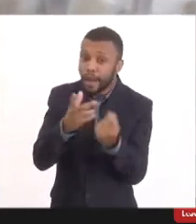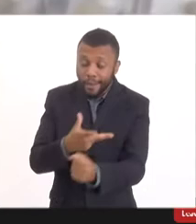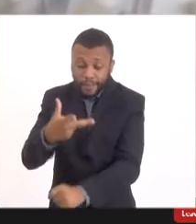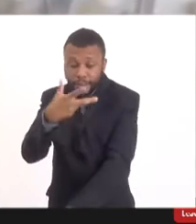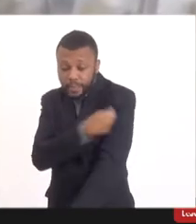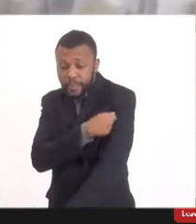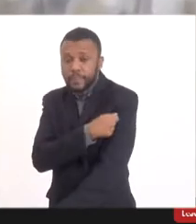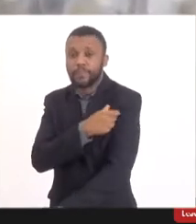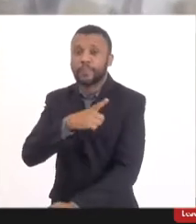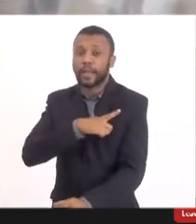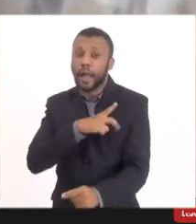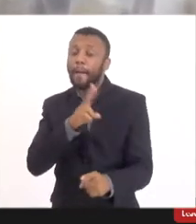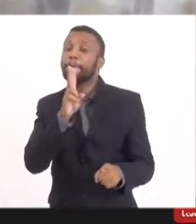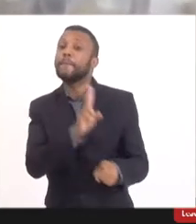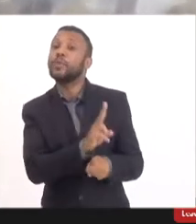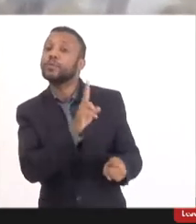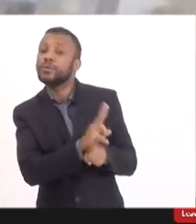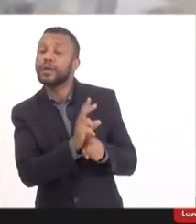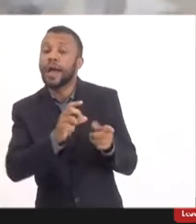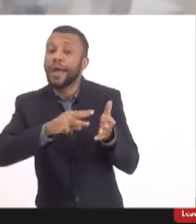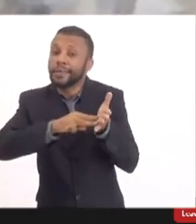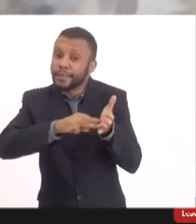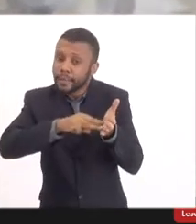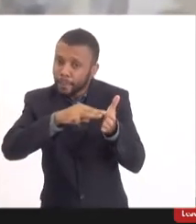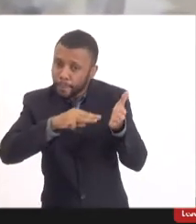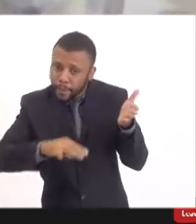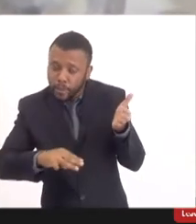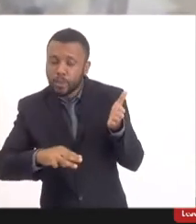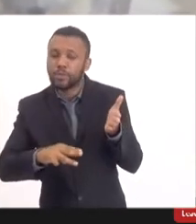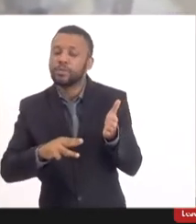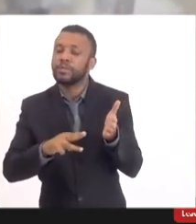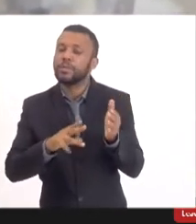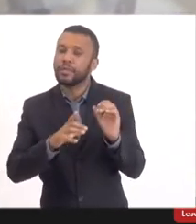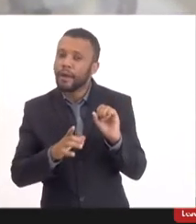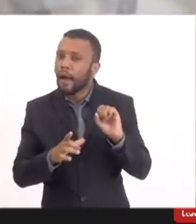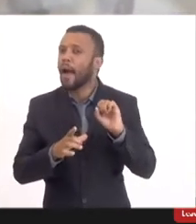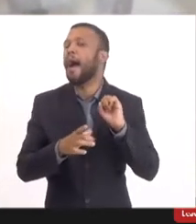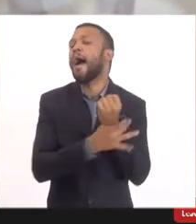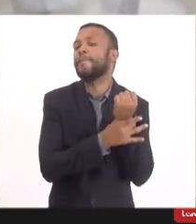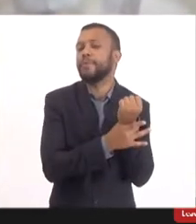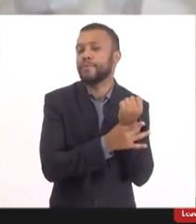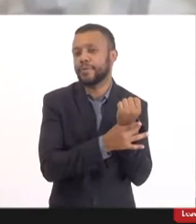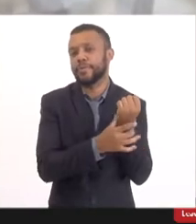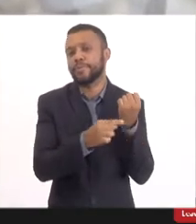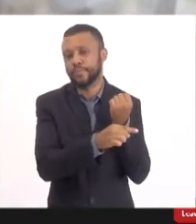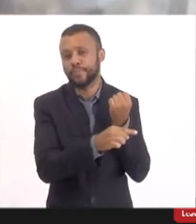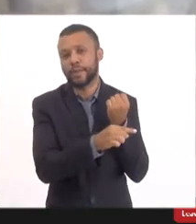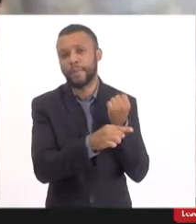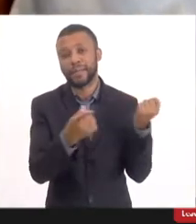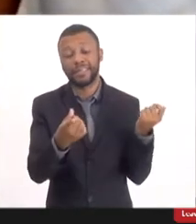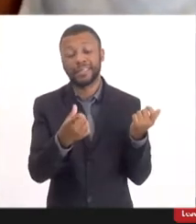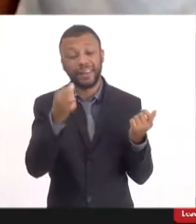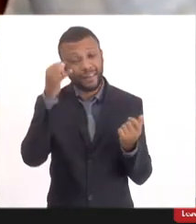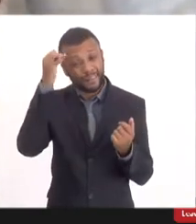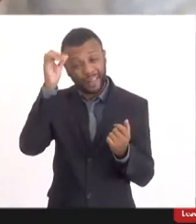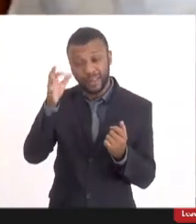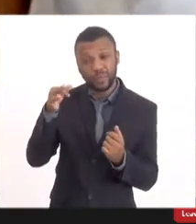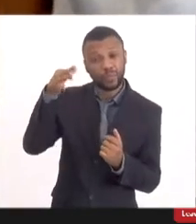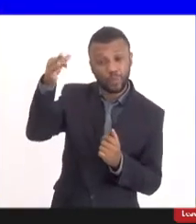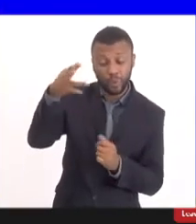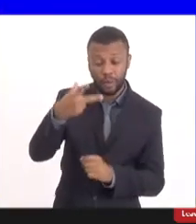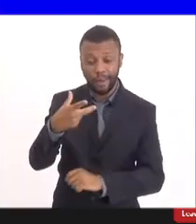seja protegida, essa metodologia, essa tecnologia seja protegida para que a gente não perca a credibilidade das vacinas.